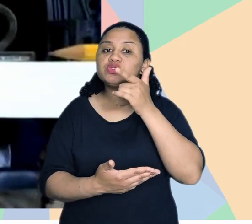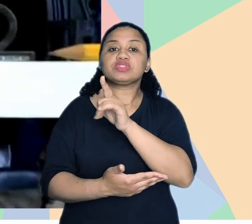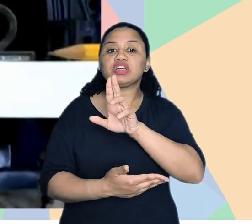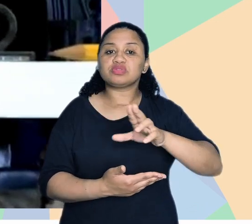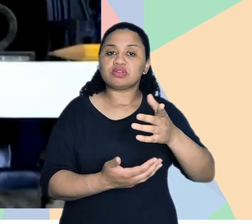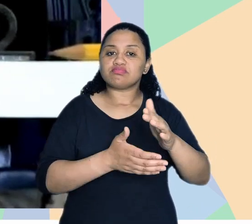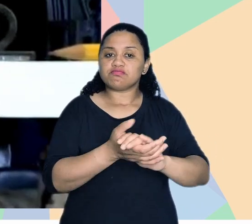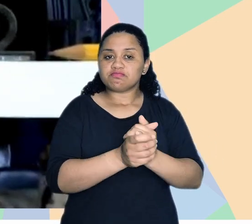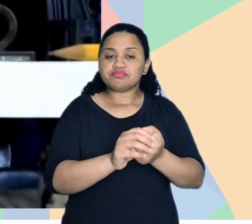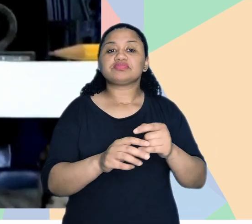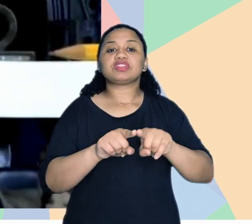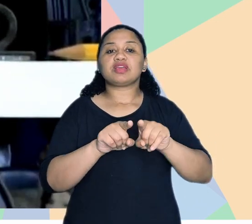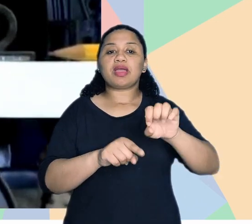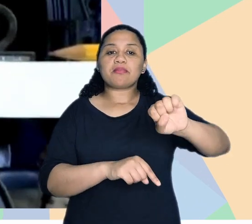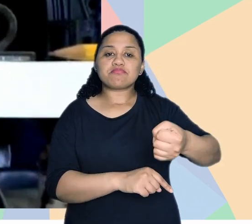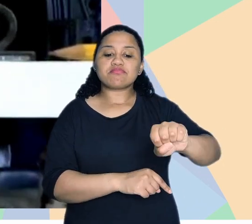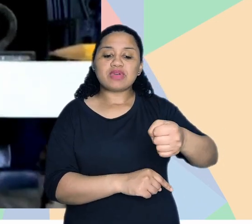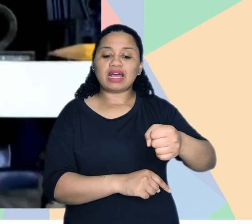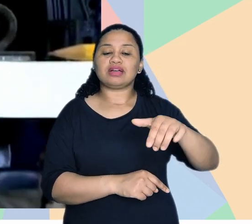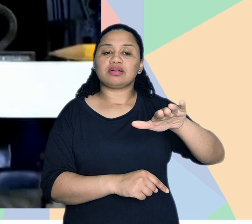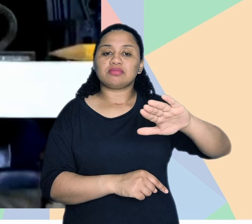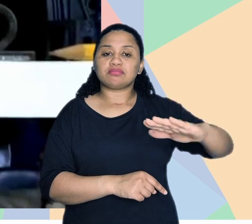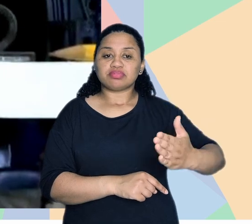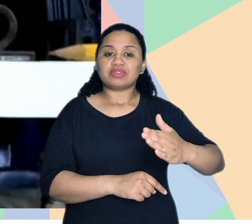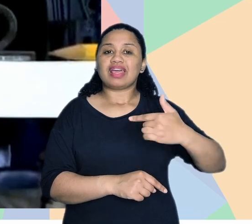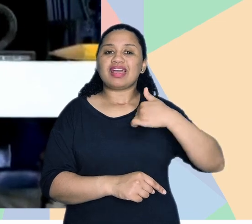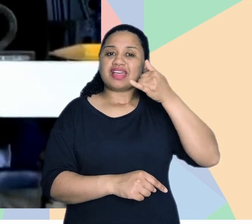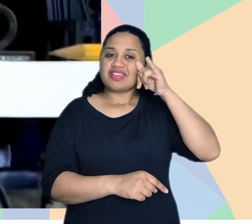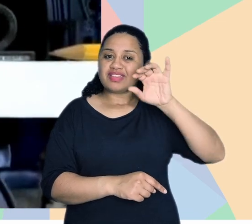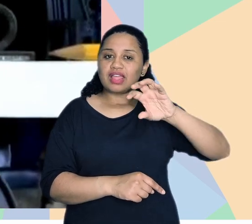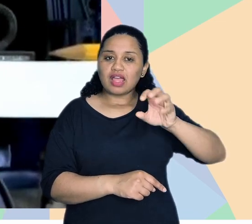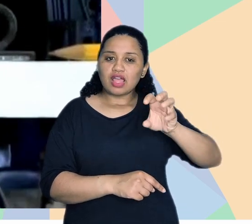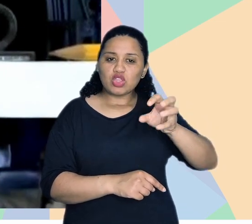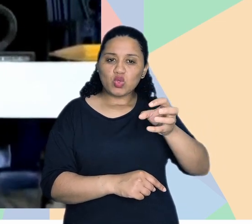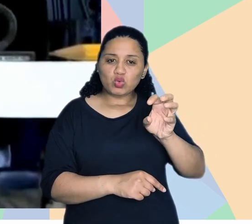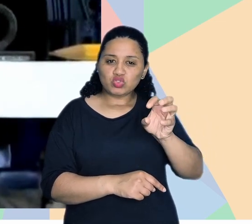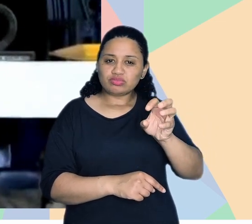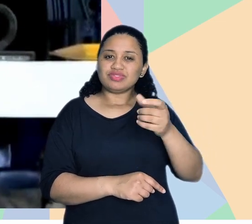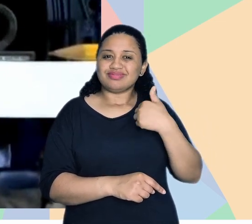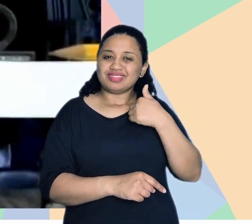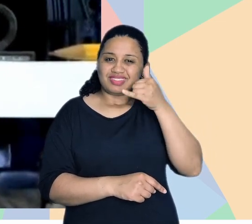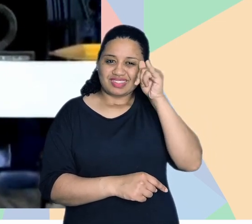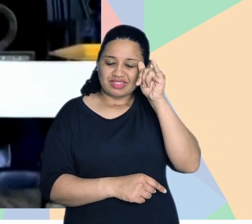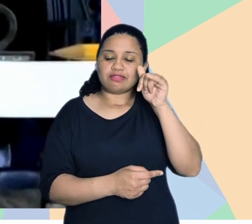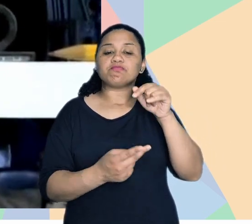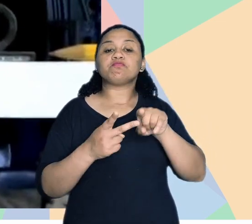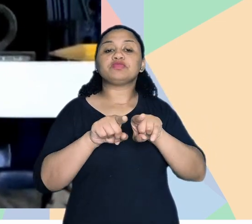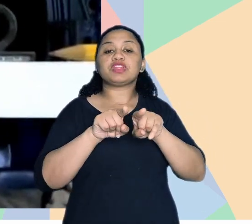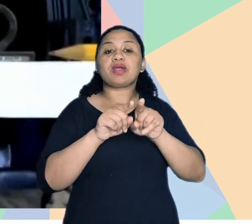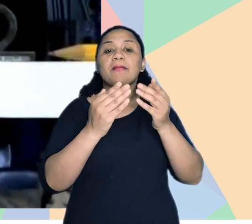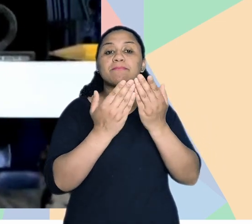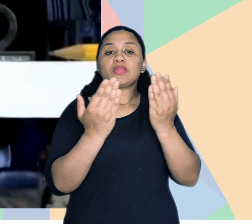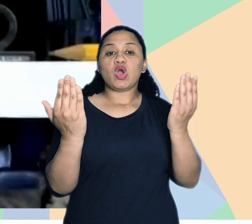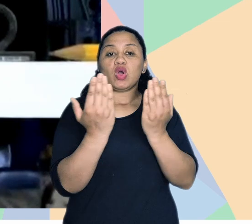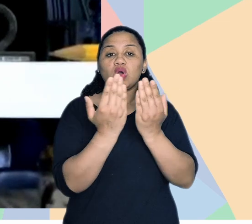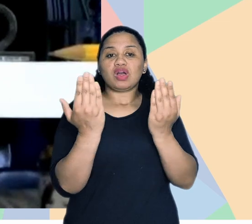ali e usar, né? Maçaneta também, né? Do tipo alavanca, Evitar aquelas maçanetas redondinhas. Portas